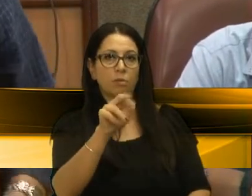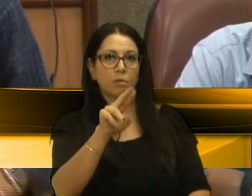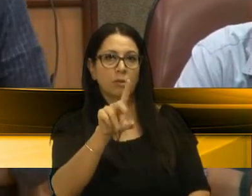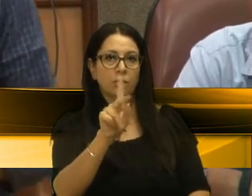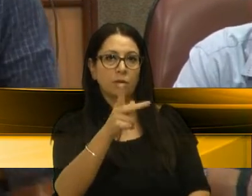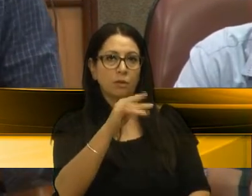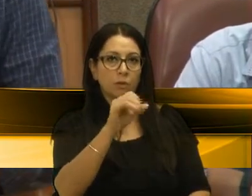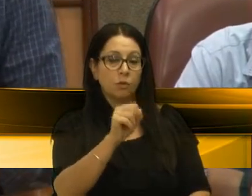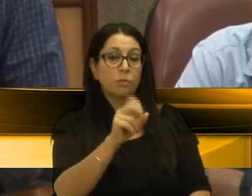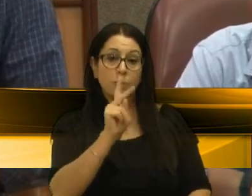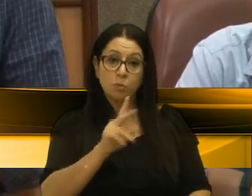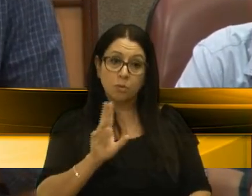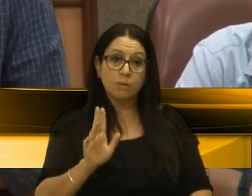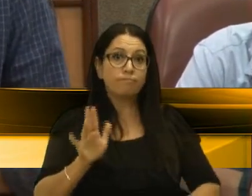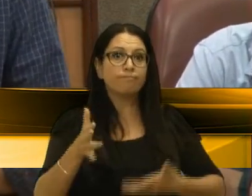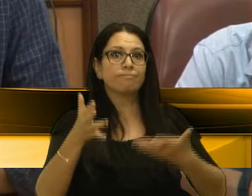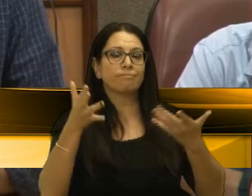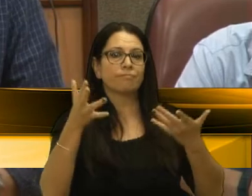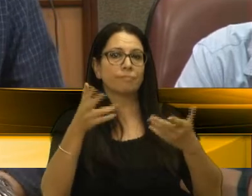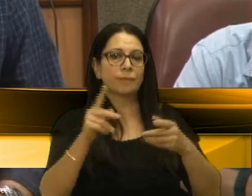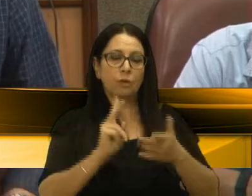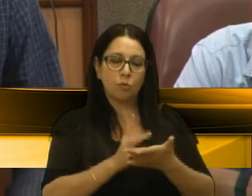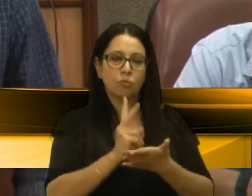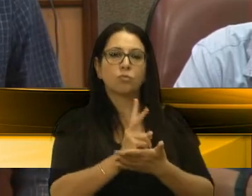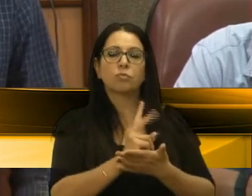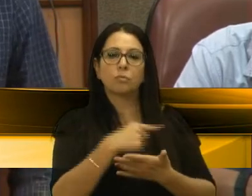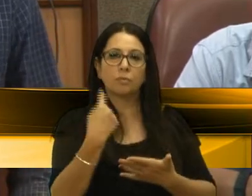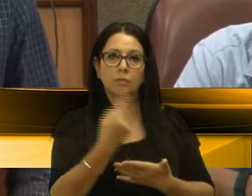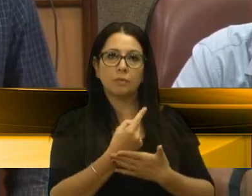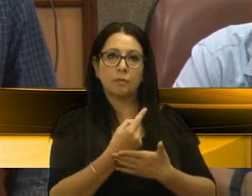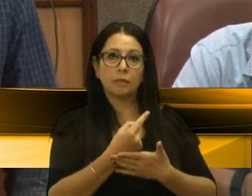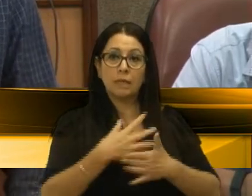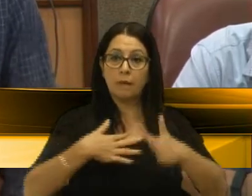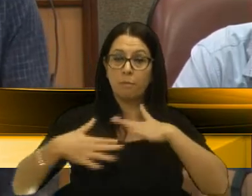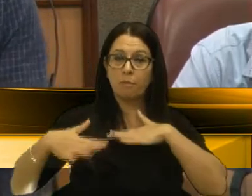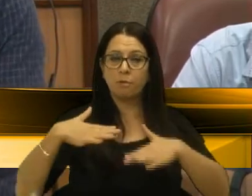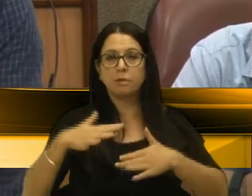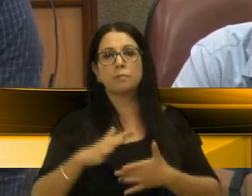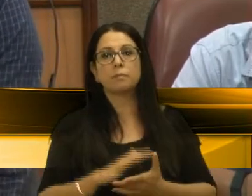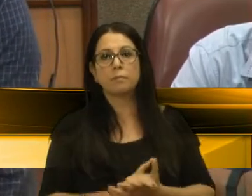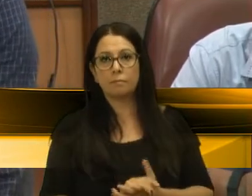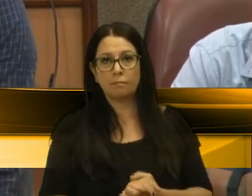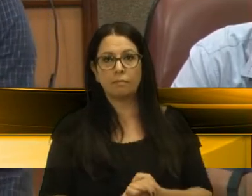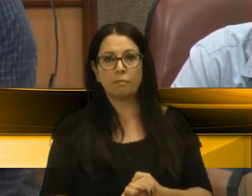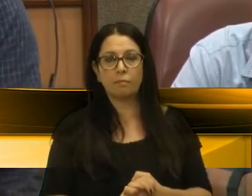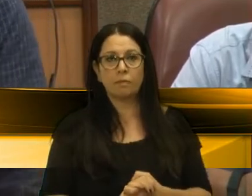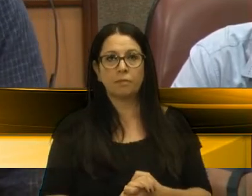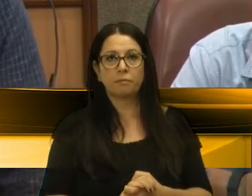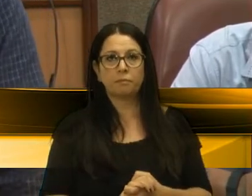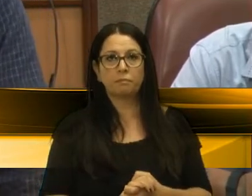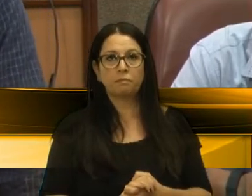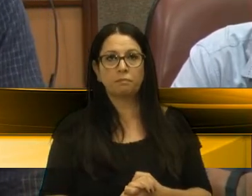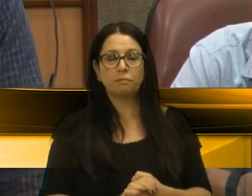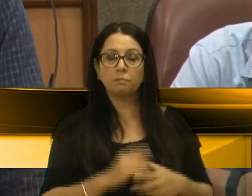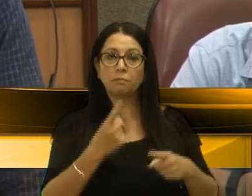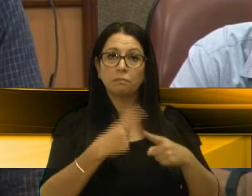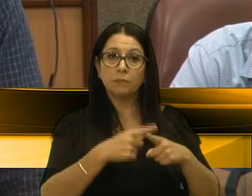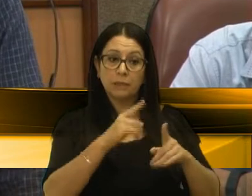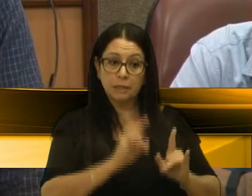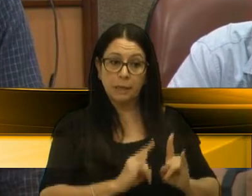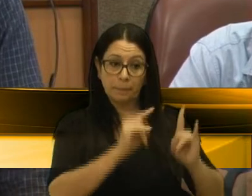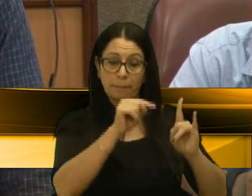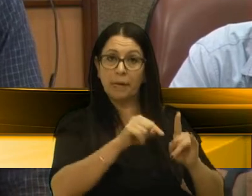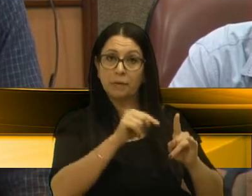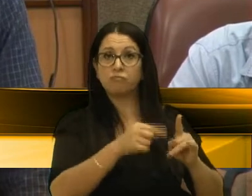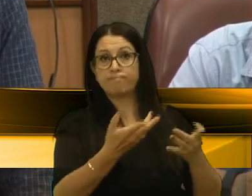entusiastas que levam adiante também esta mobilização, porque a Maesa é